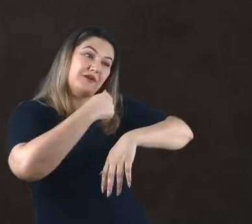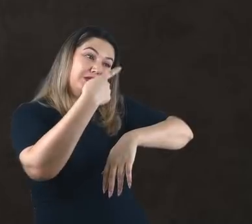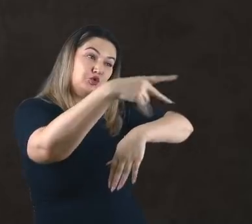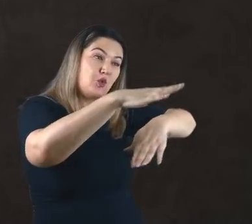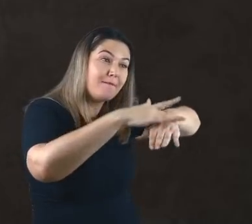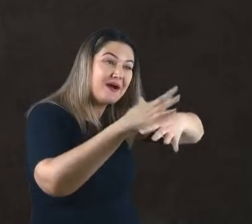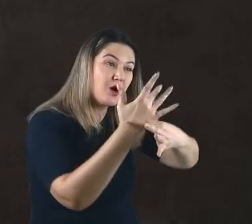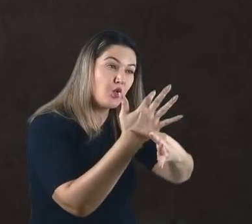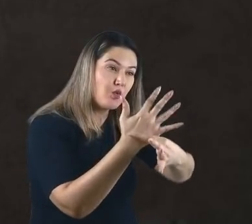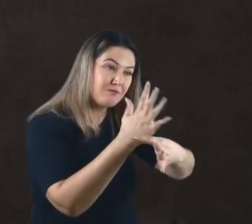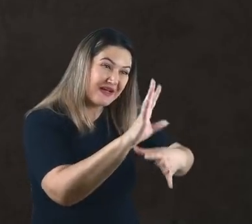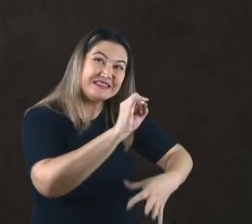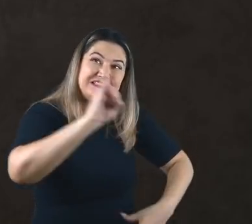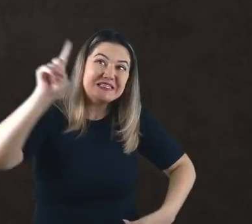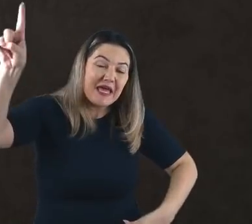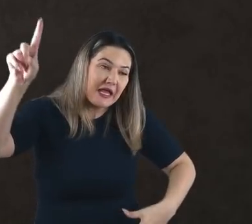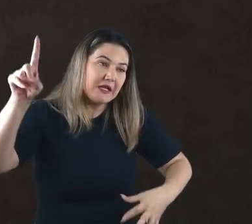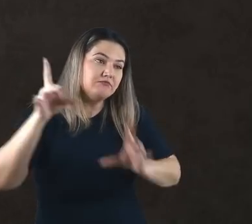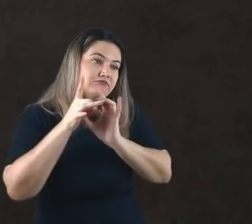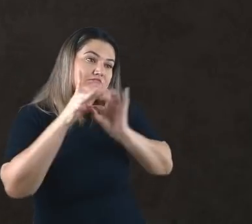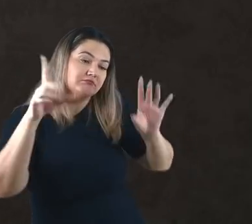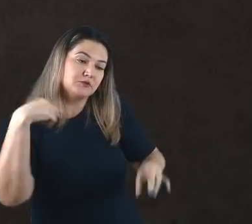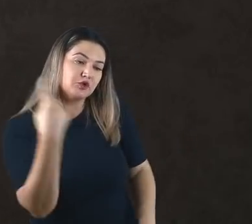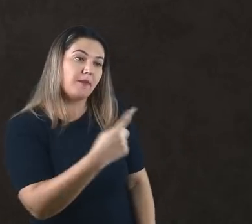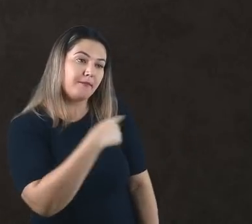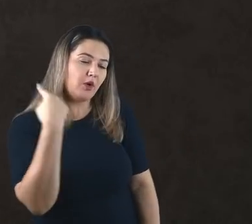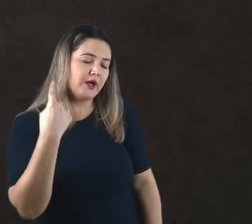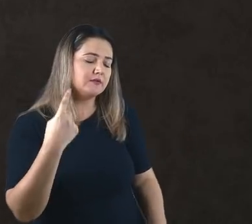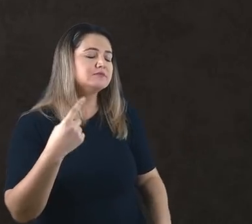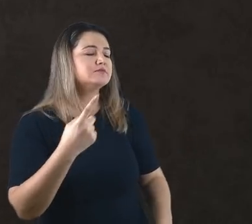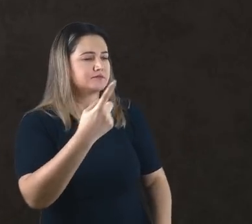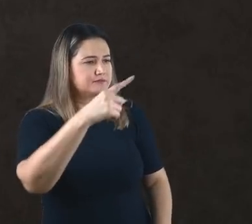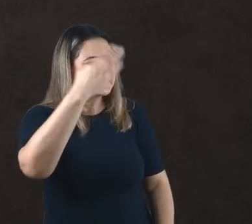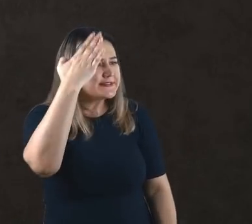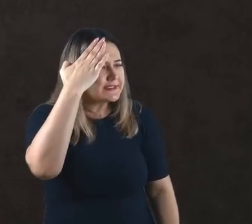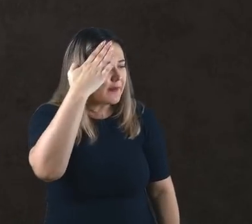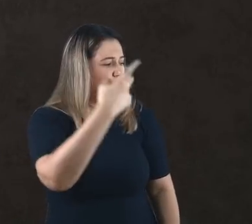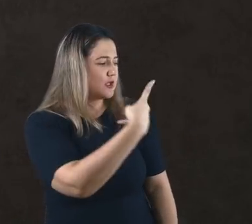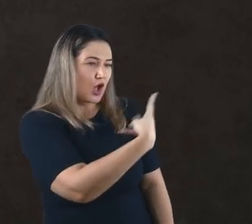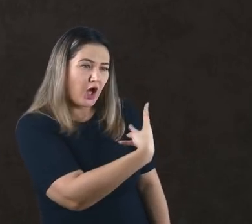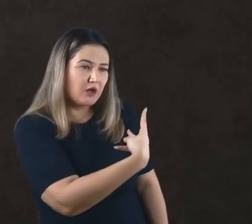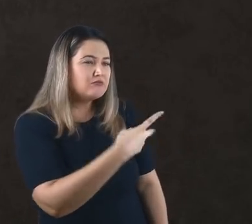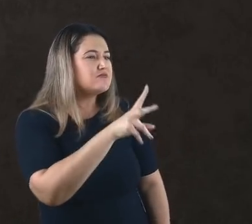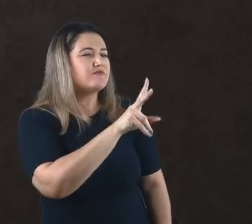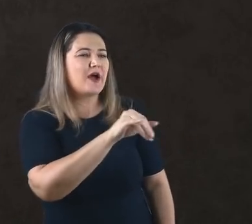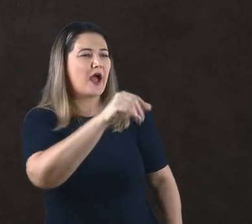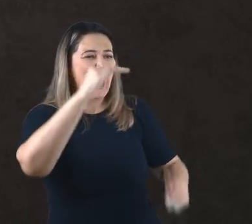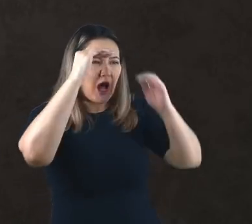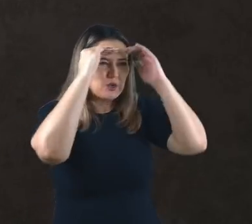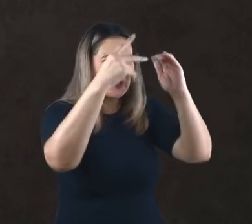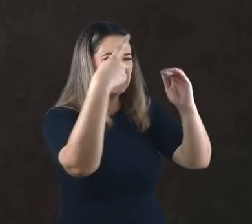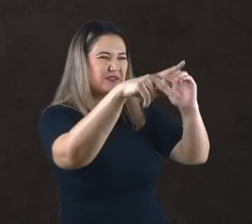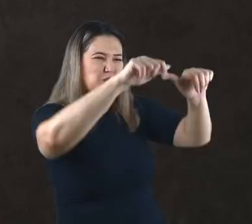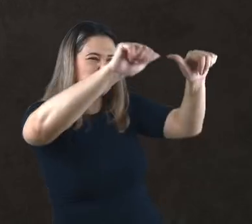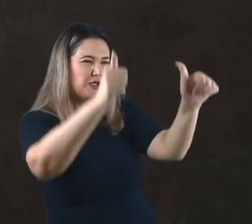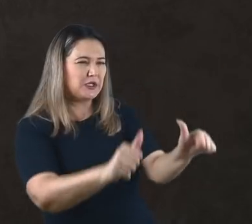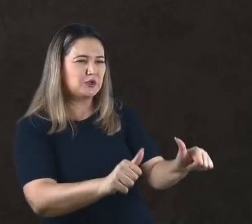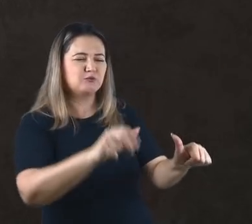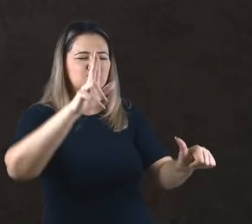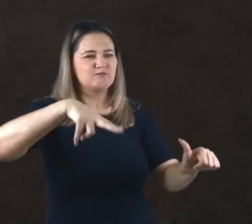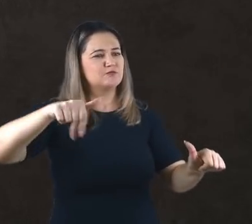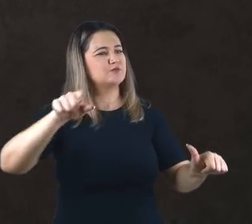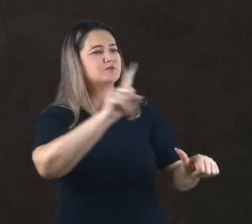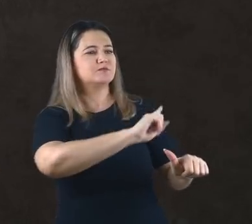não nos livrar saiba ó rei que não prestaremos culto aos seus deuses nem adoraremos a imagem de ouro que o Senhor